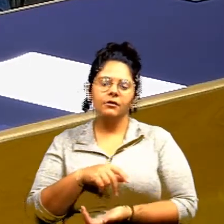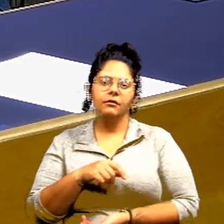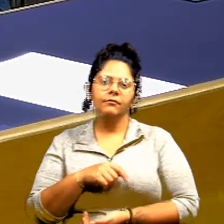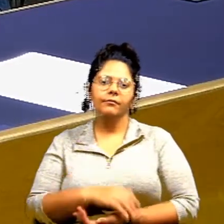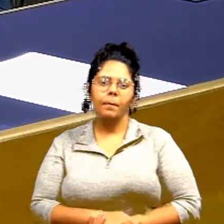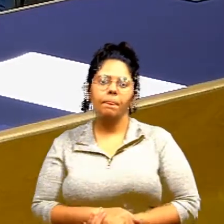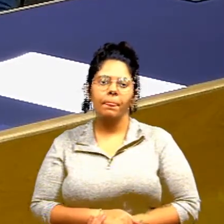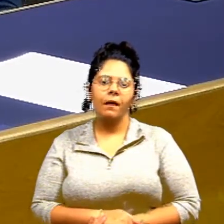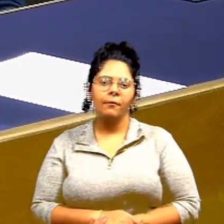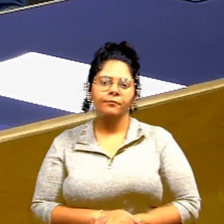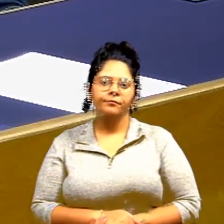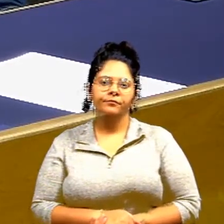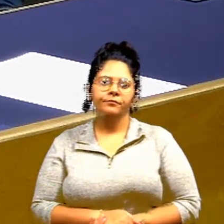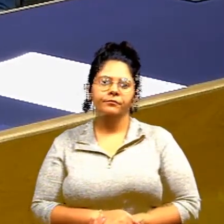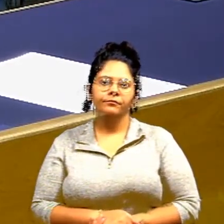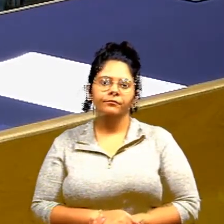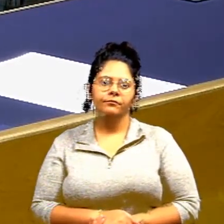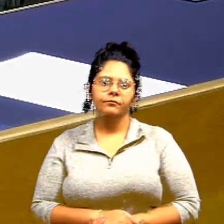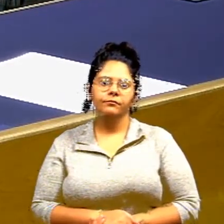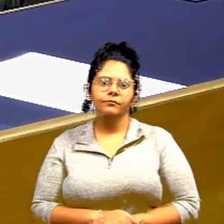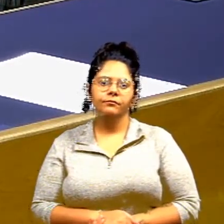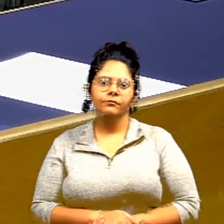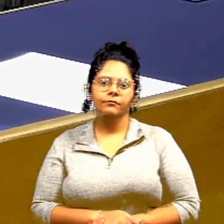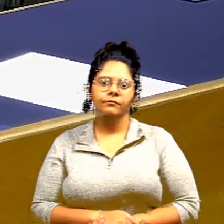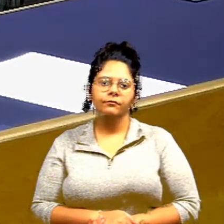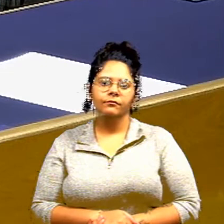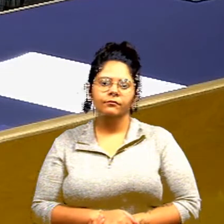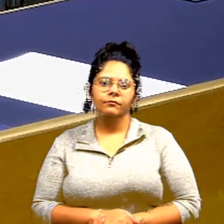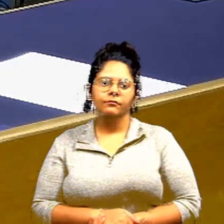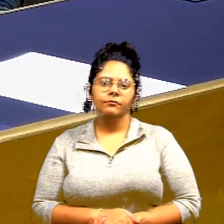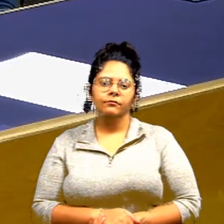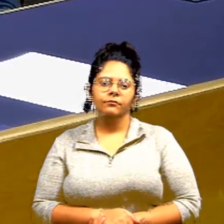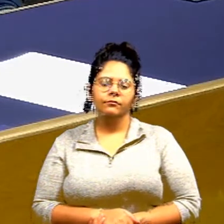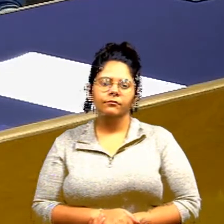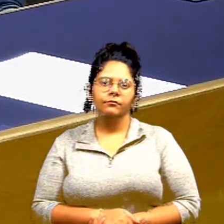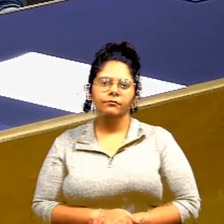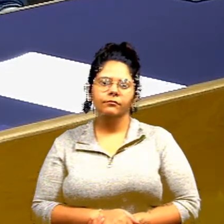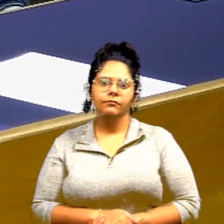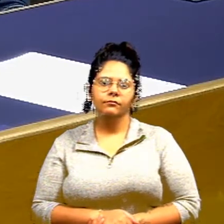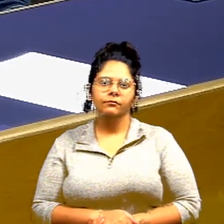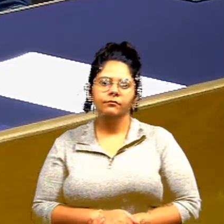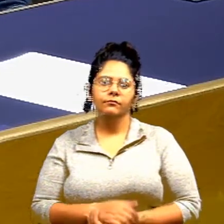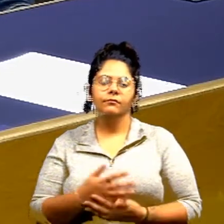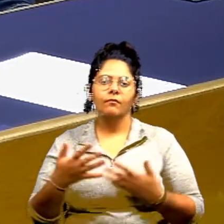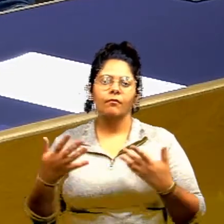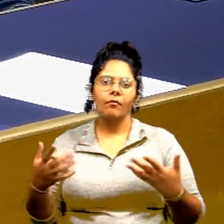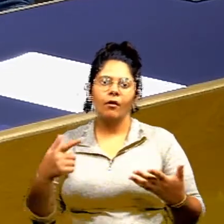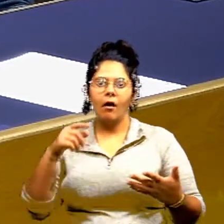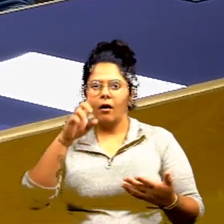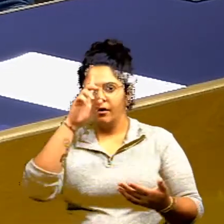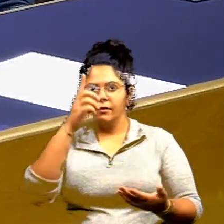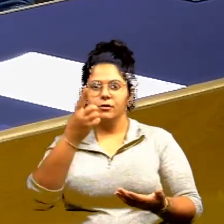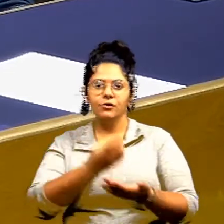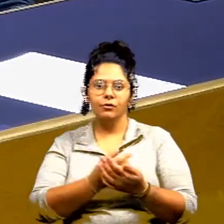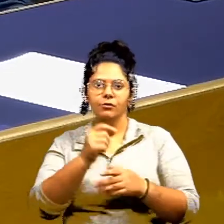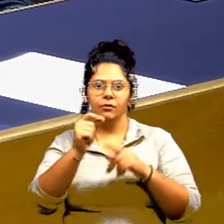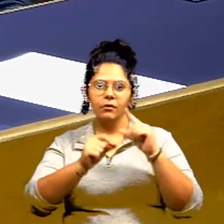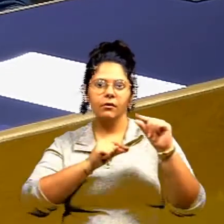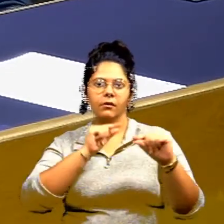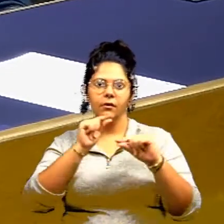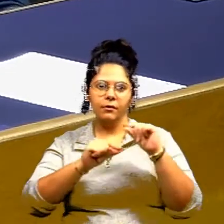de 100 quando a gente não tem um os 99% a gente estraga eles então eu tenho certeza que